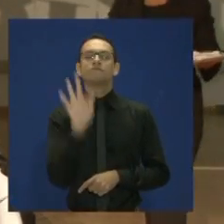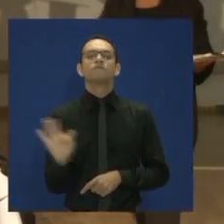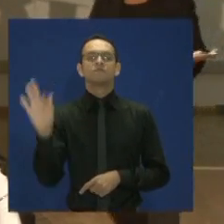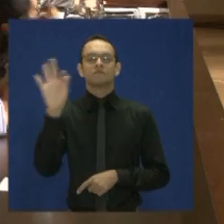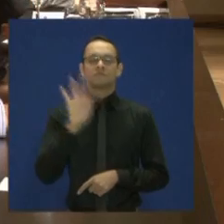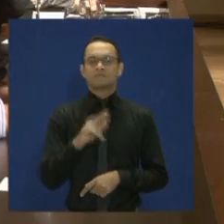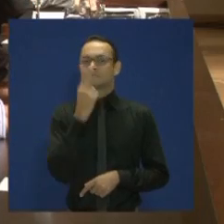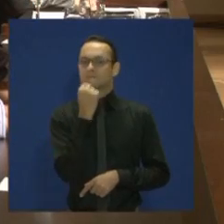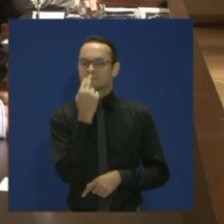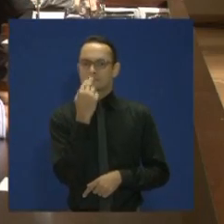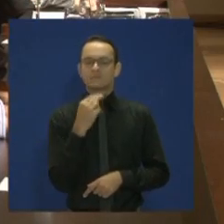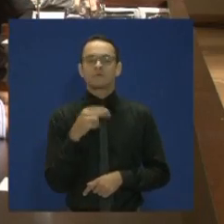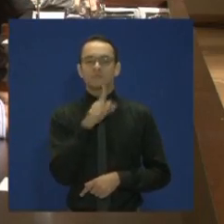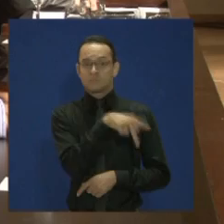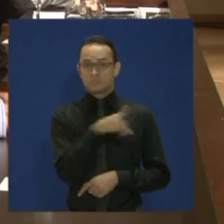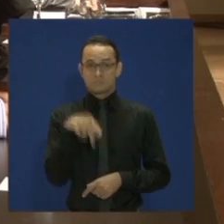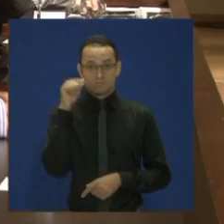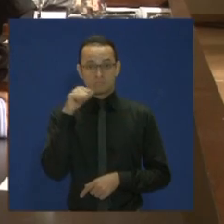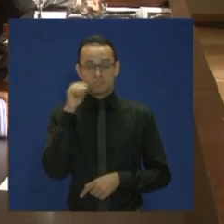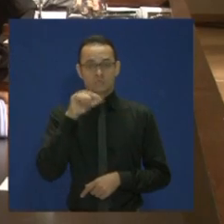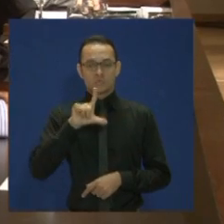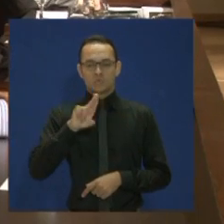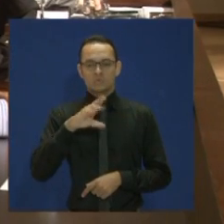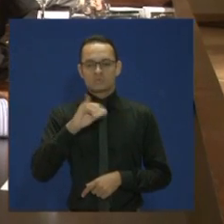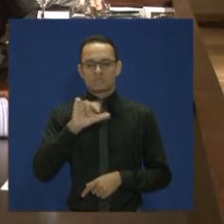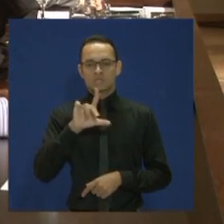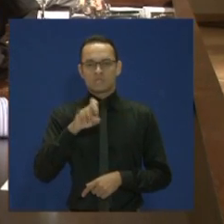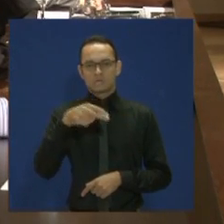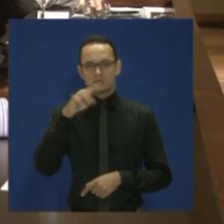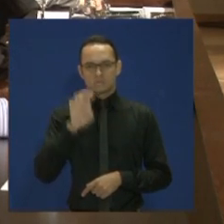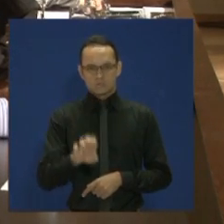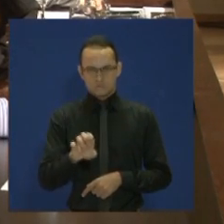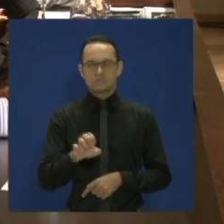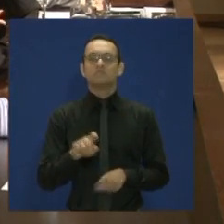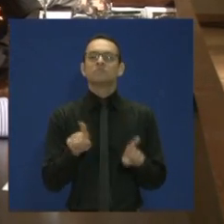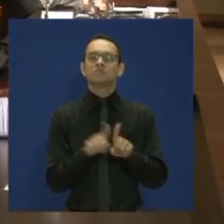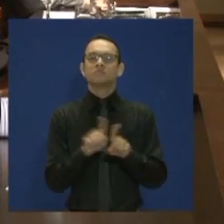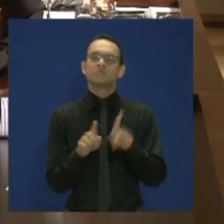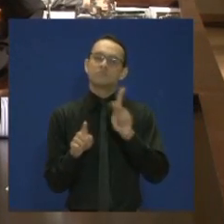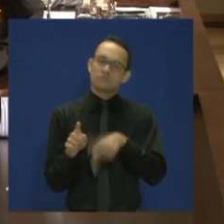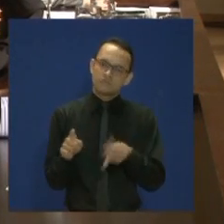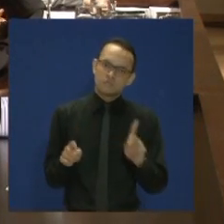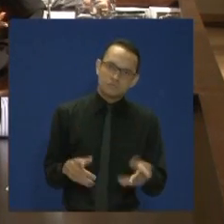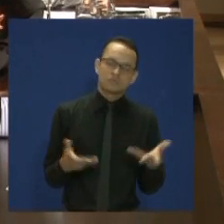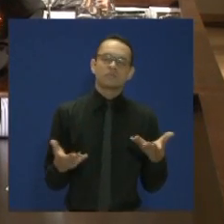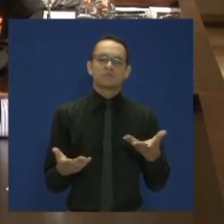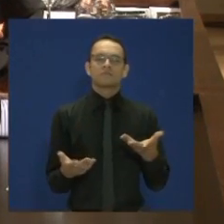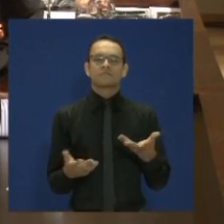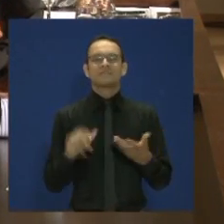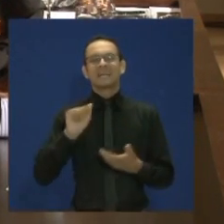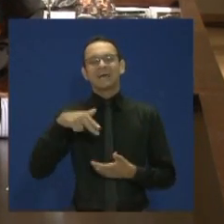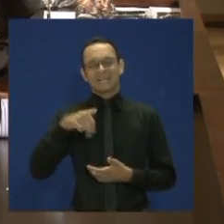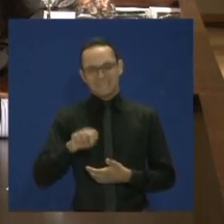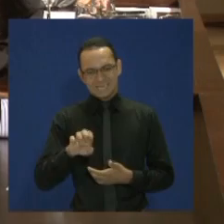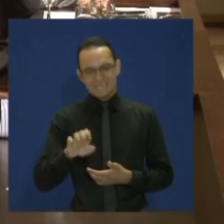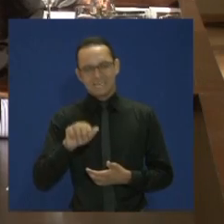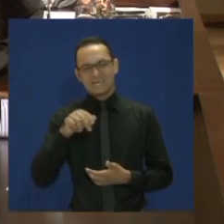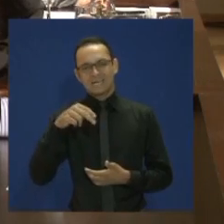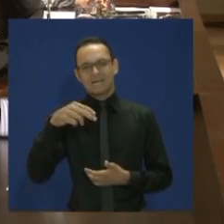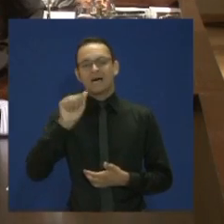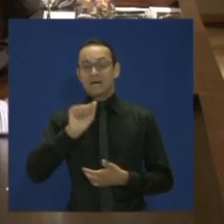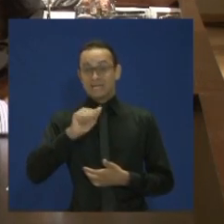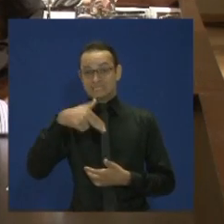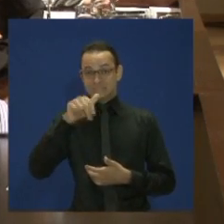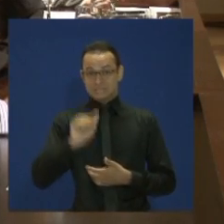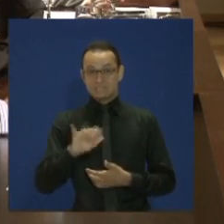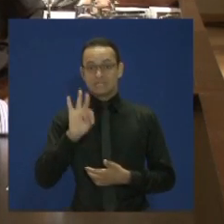Lucilene Maria de Souza, coordenadora do curso de Nutrição, professora Ana Tereza Vaz de Souza e para a ninfa da